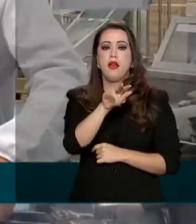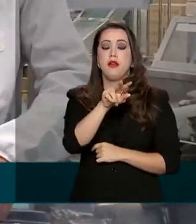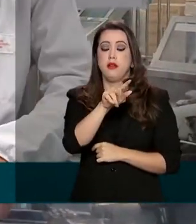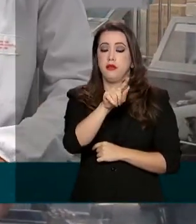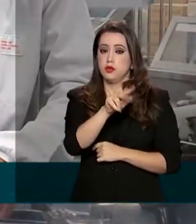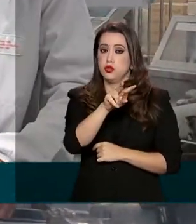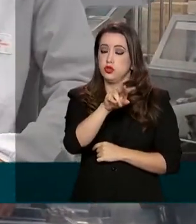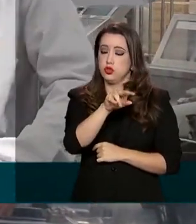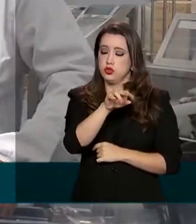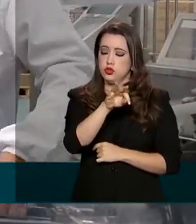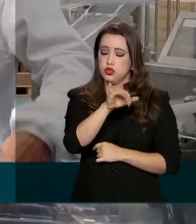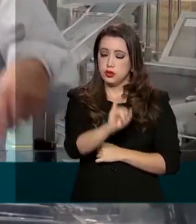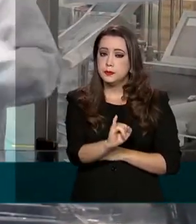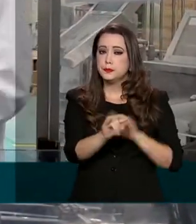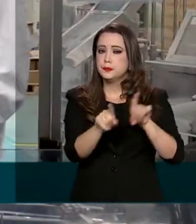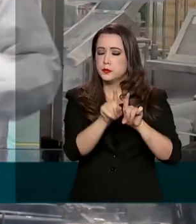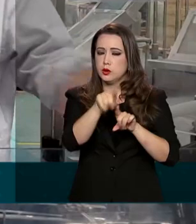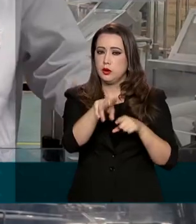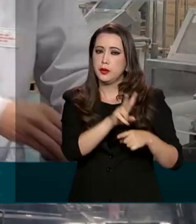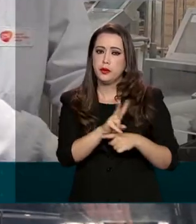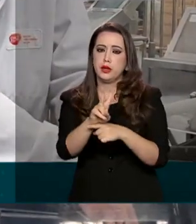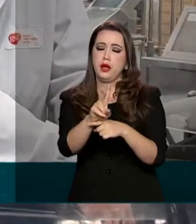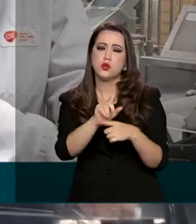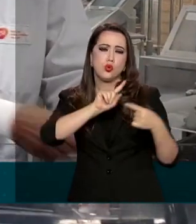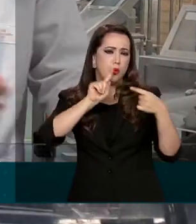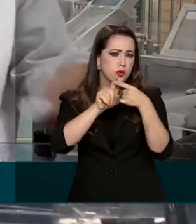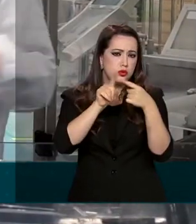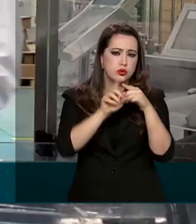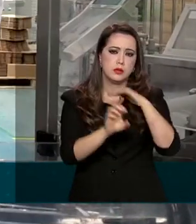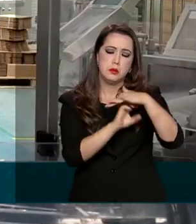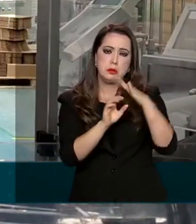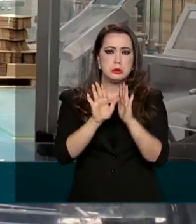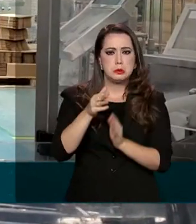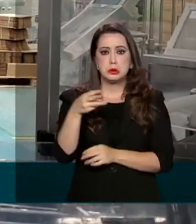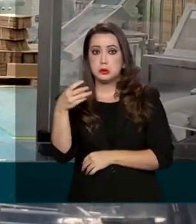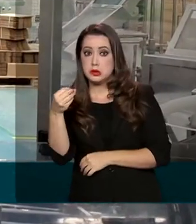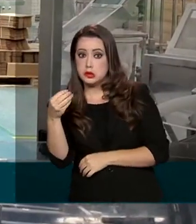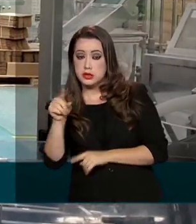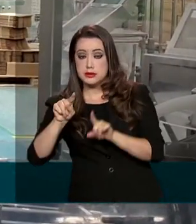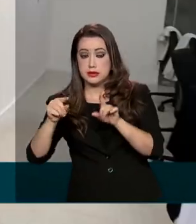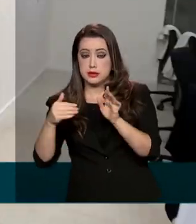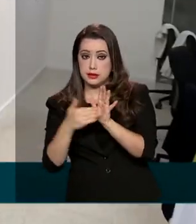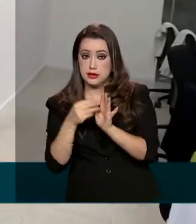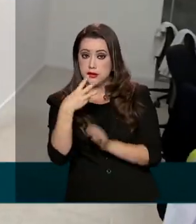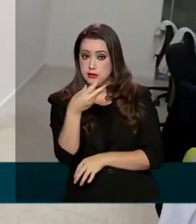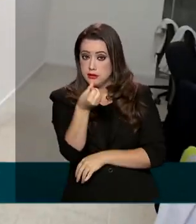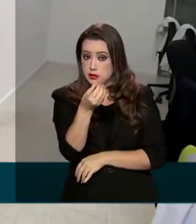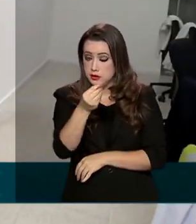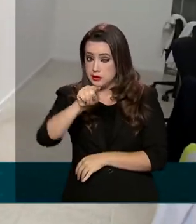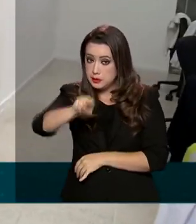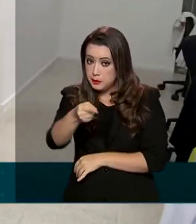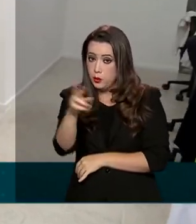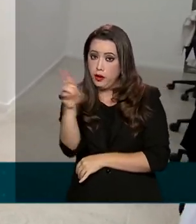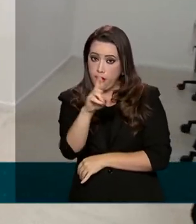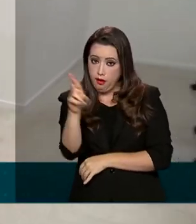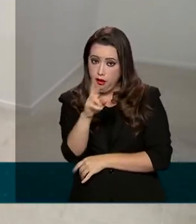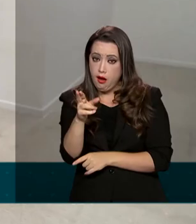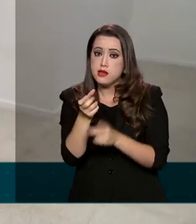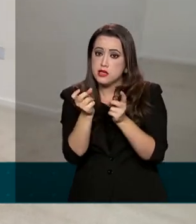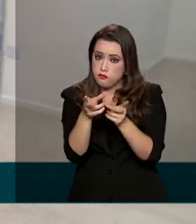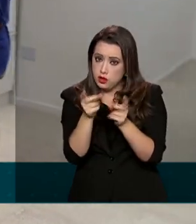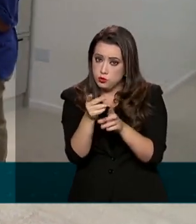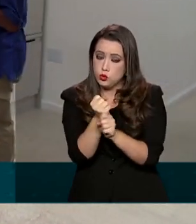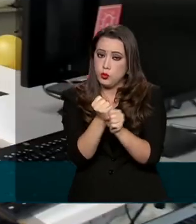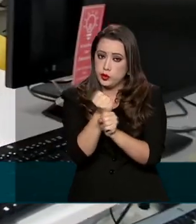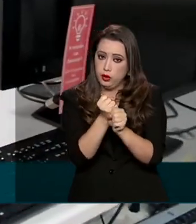O crédito é destinado às empresas com faturamento entre R$ 300 a R$ 360 mil por ano e os recursos